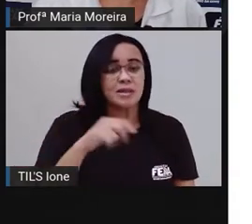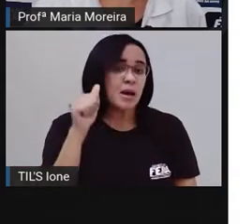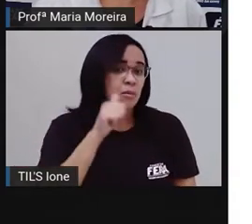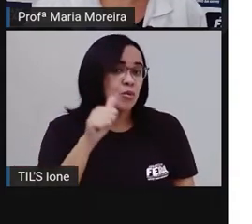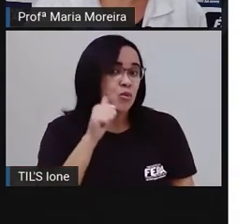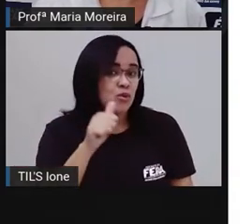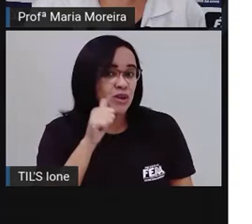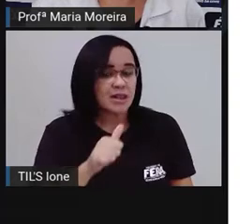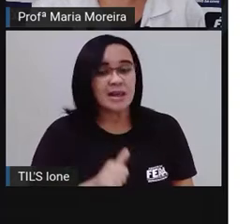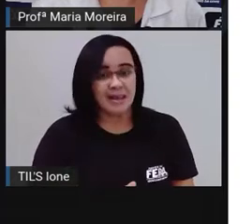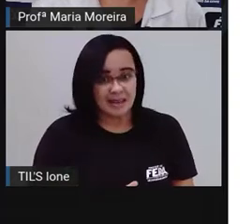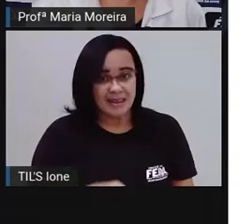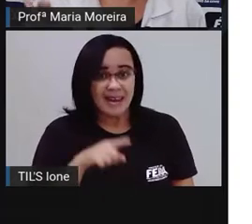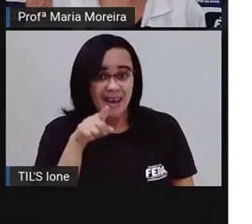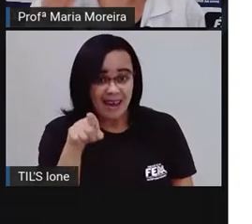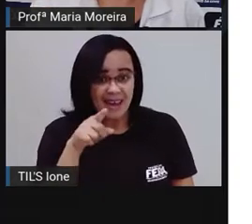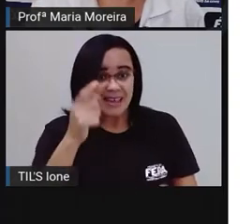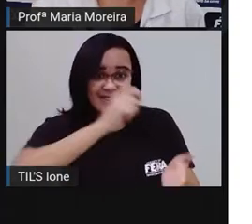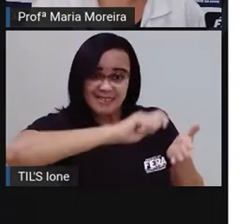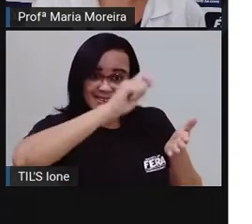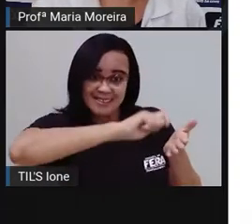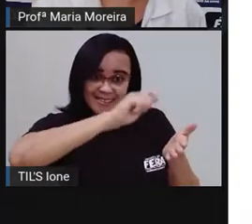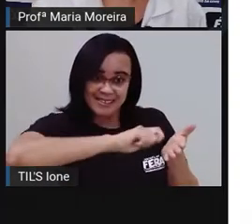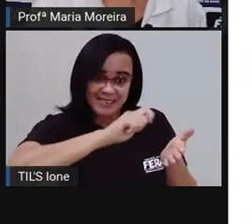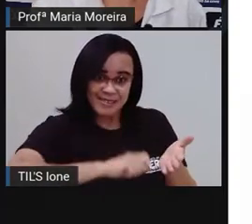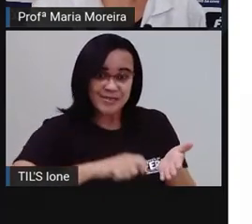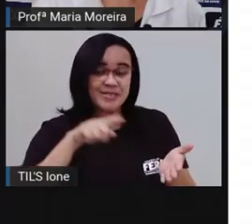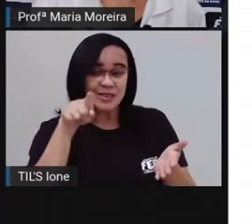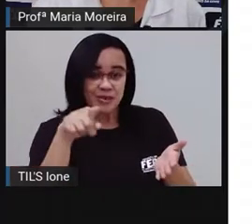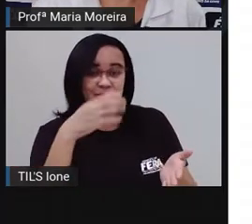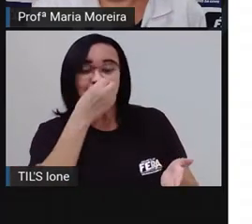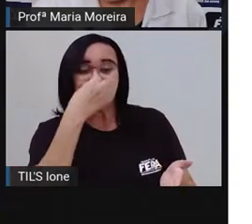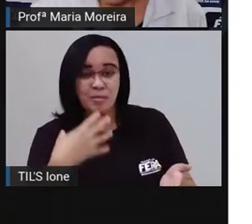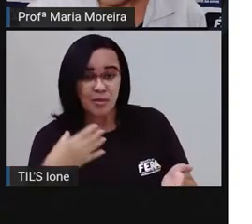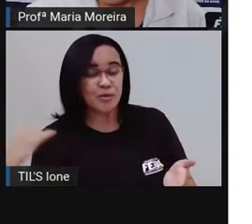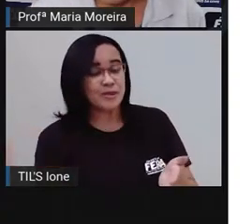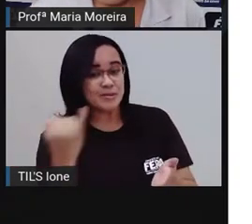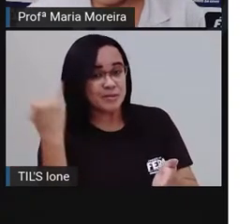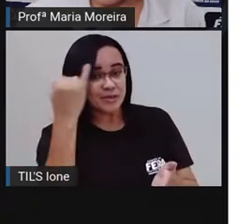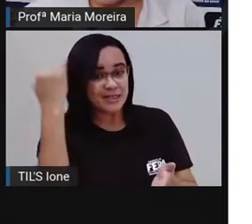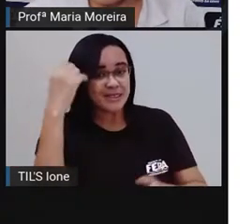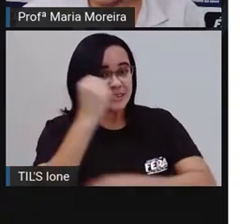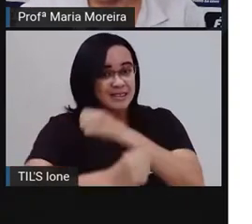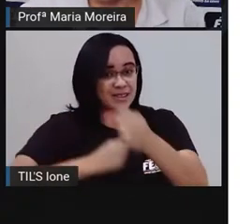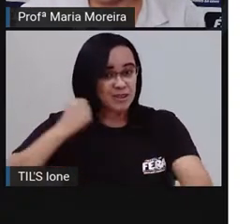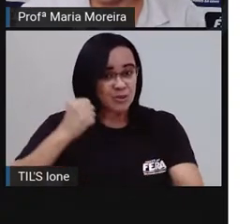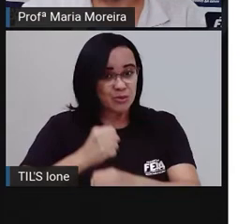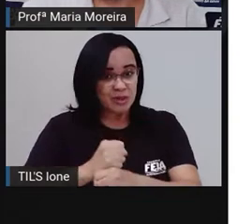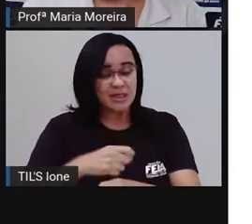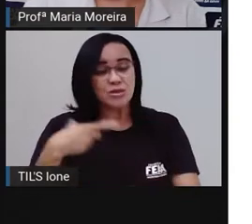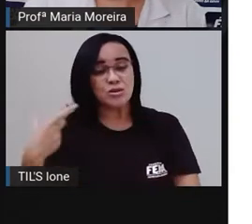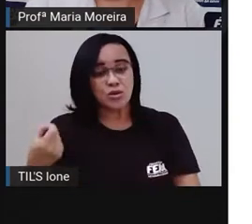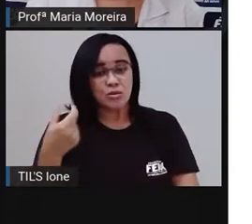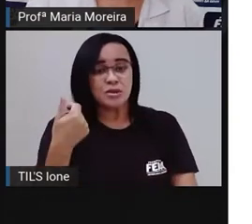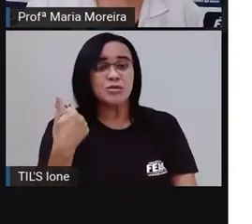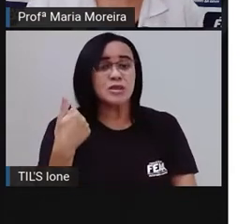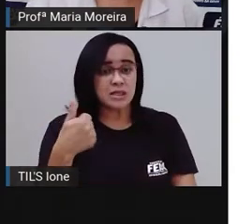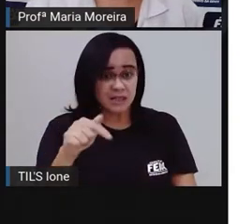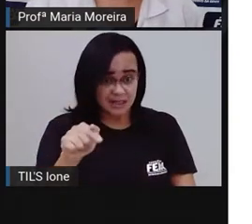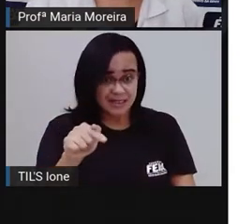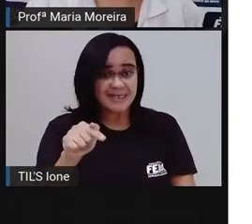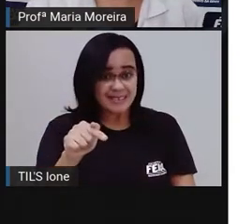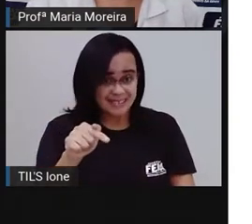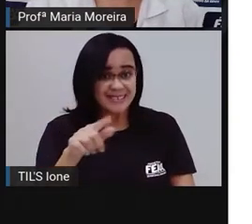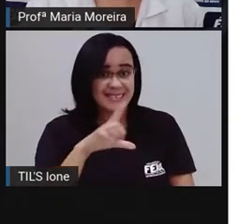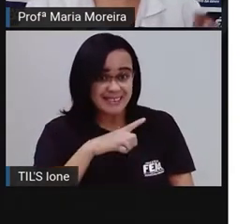que está disponível. Vai ter o site e o acesso que foi feito em 2017. Bom, a Pro pediu